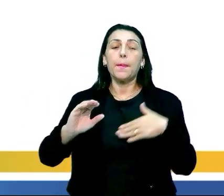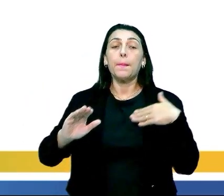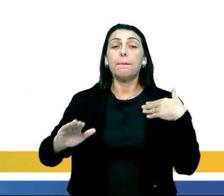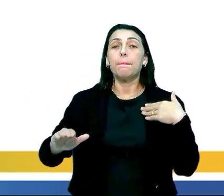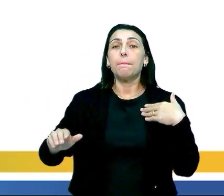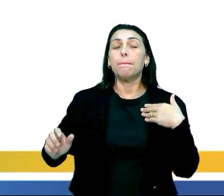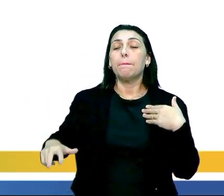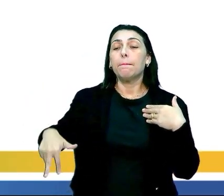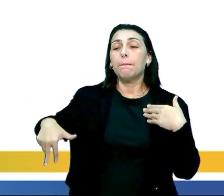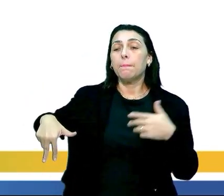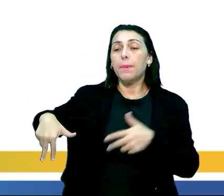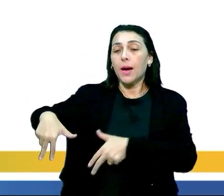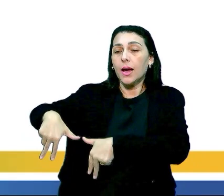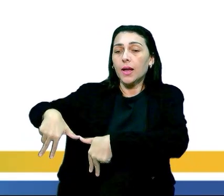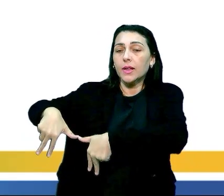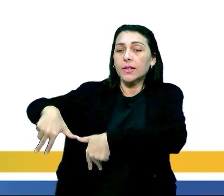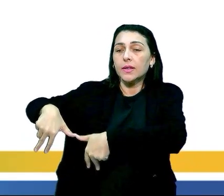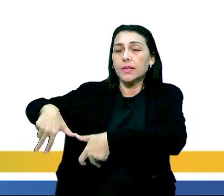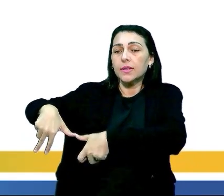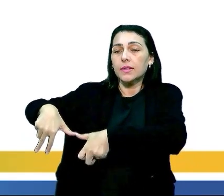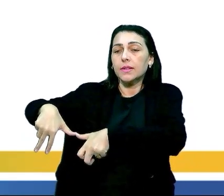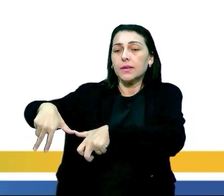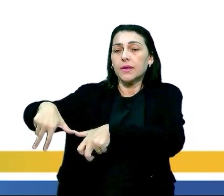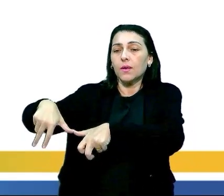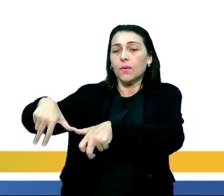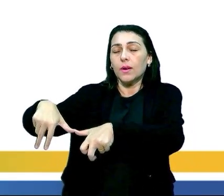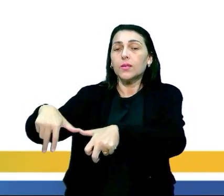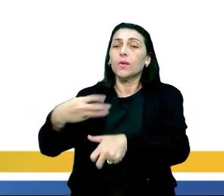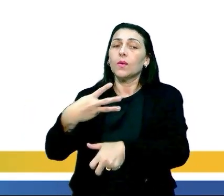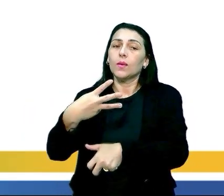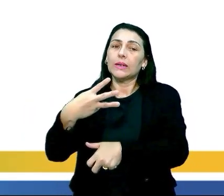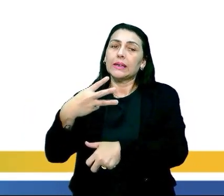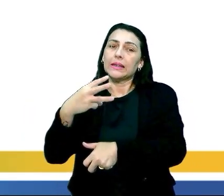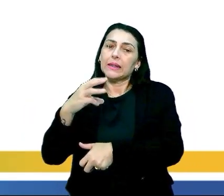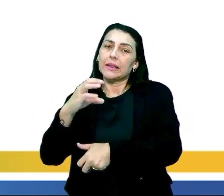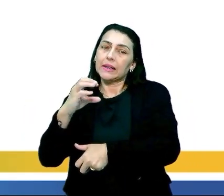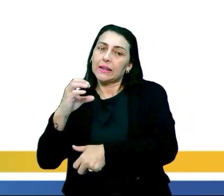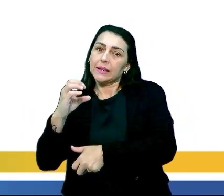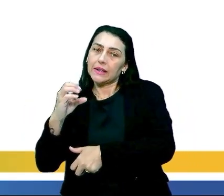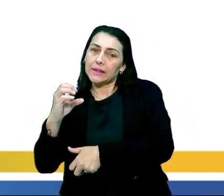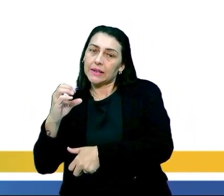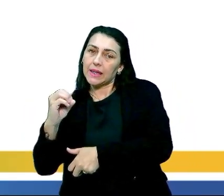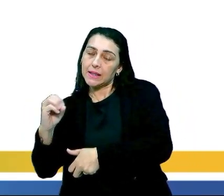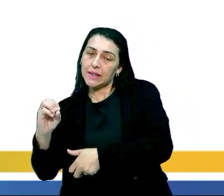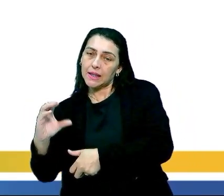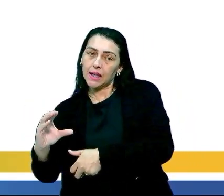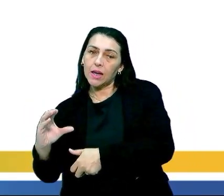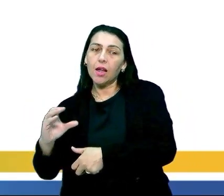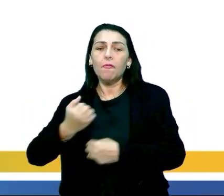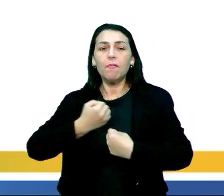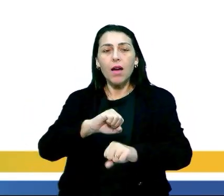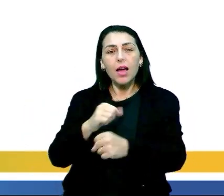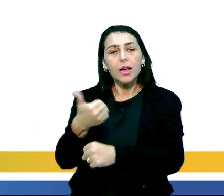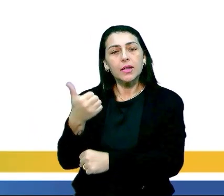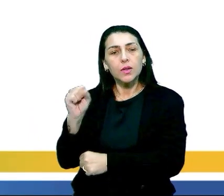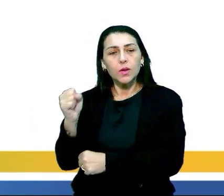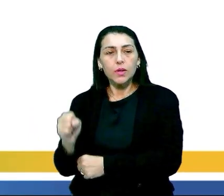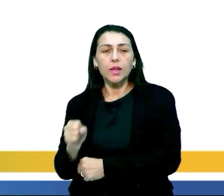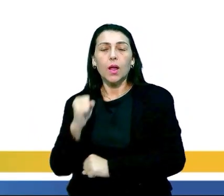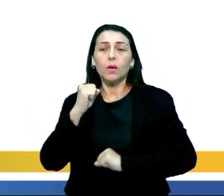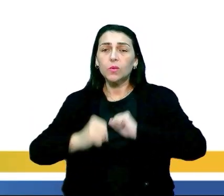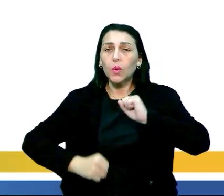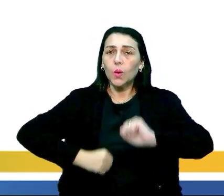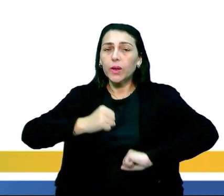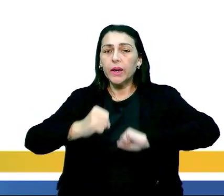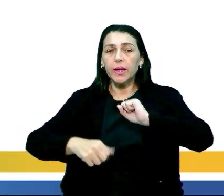depende da quantidade de roupa, né? Passear com cachorro 300 calorias, acho que está compensando dar uma voltinha. E varrer a casa 180 e uma